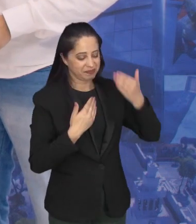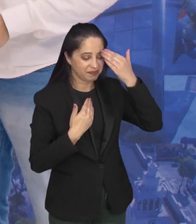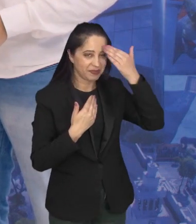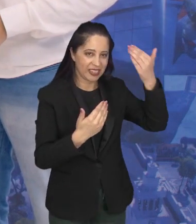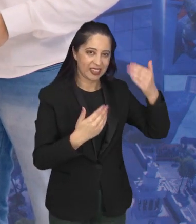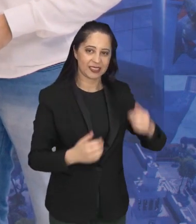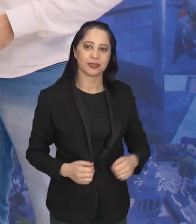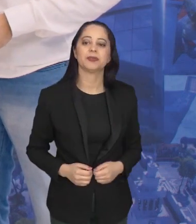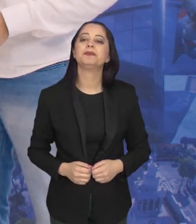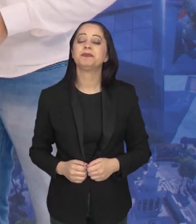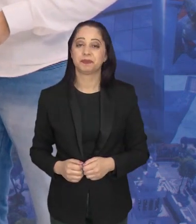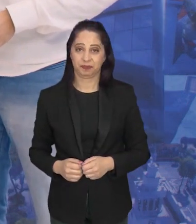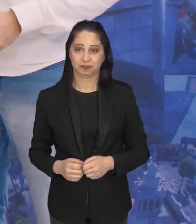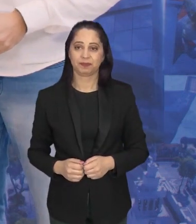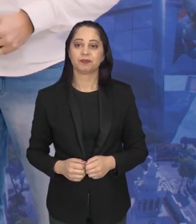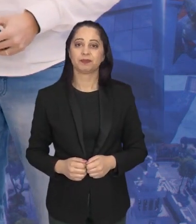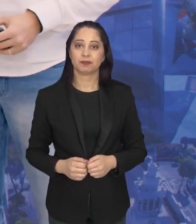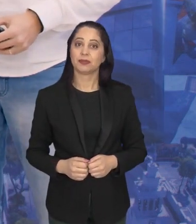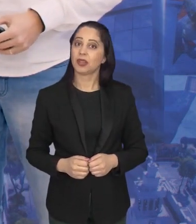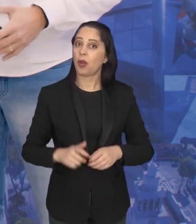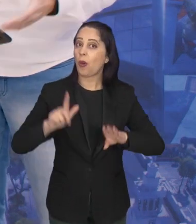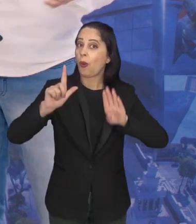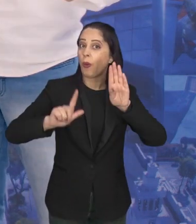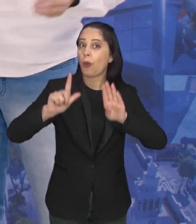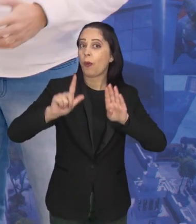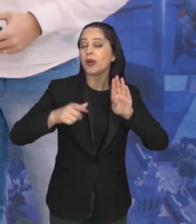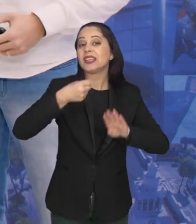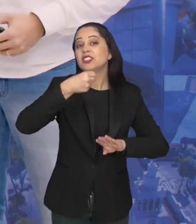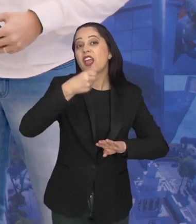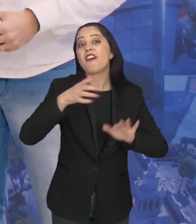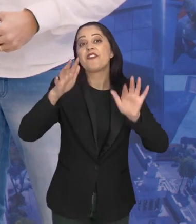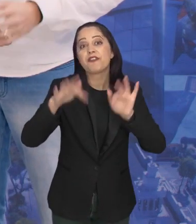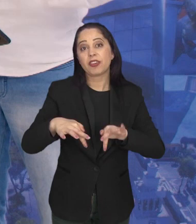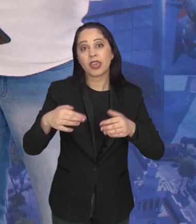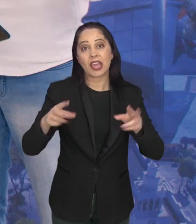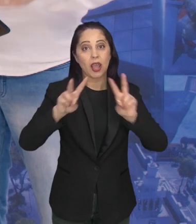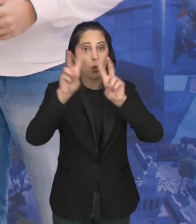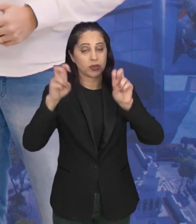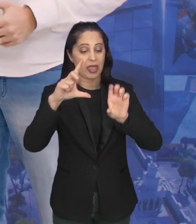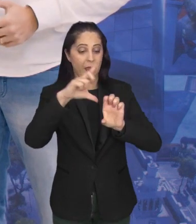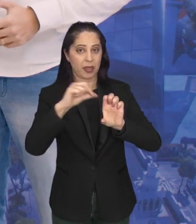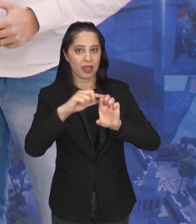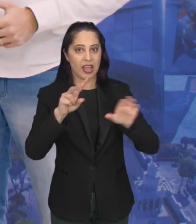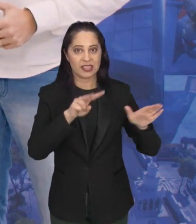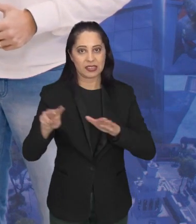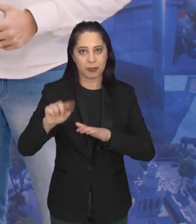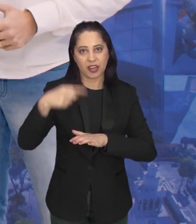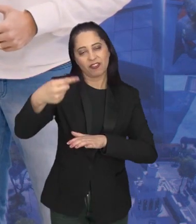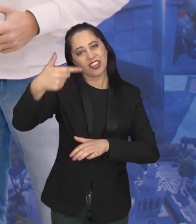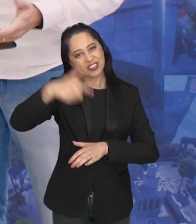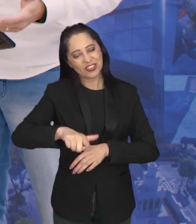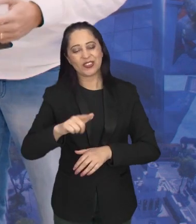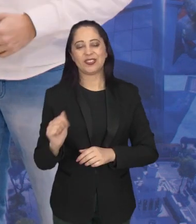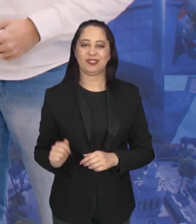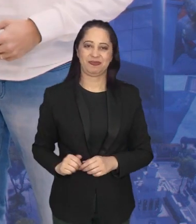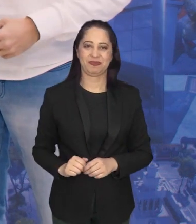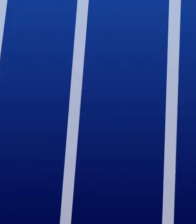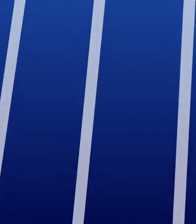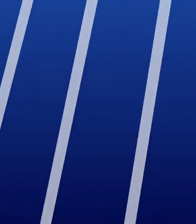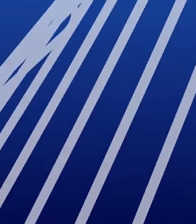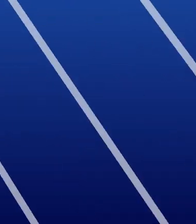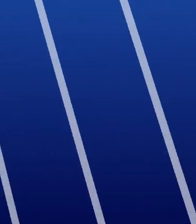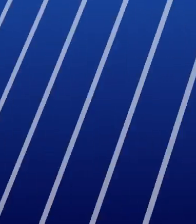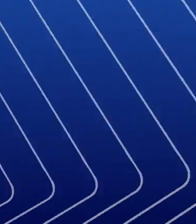agradeço poder estar aqui com vocês. É isso aí, pessoal. Esse foi o Boletim Entrevista sobre Empreendedorismo. A gente volta na semana que vem. Até lá.